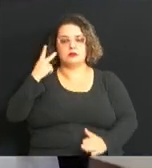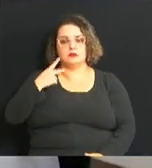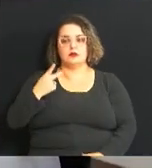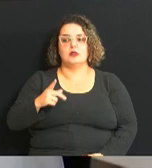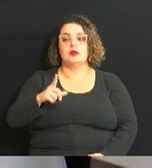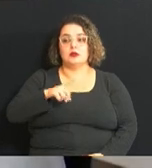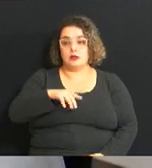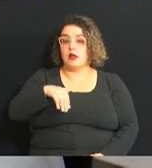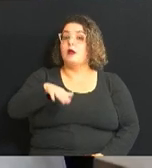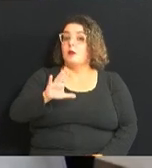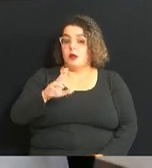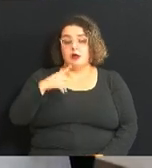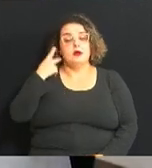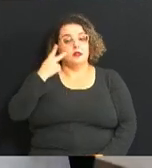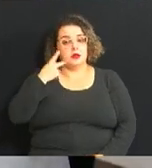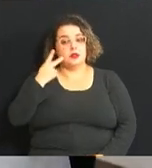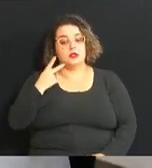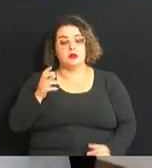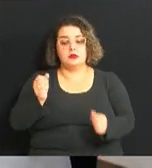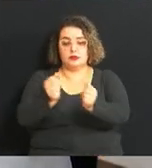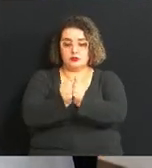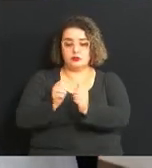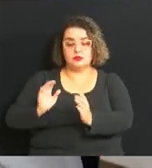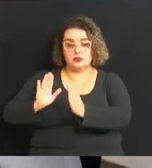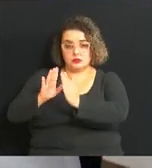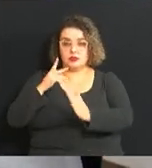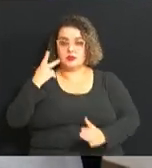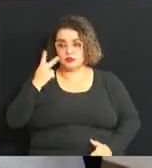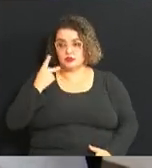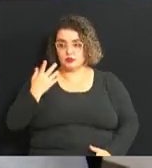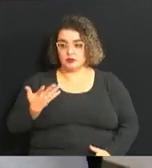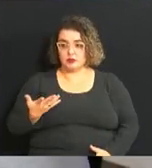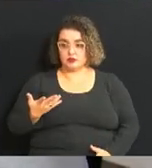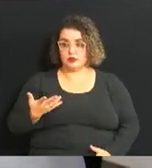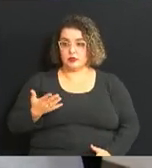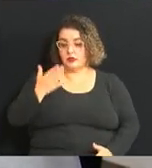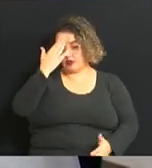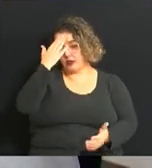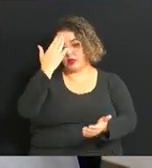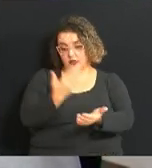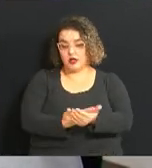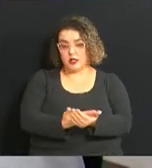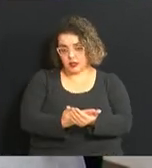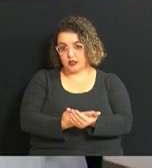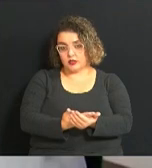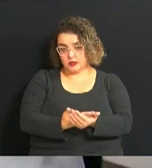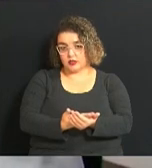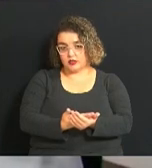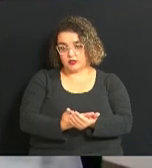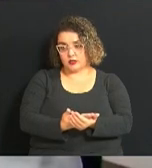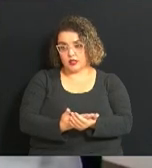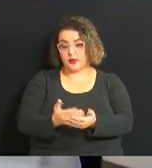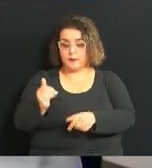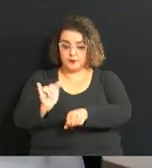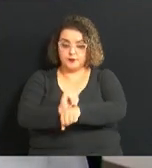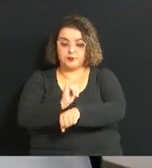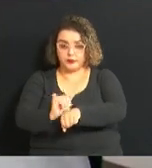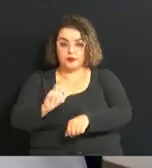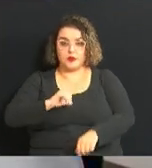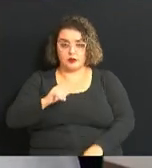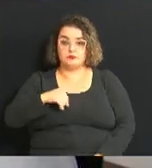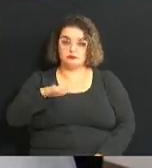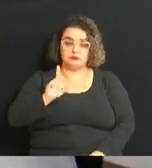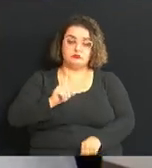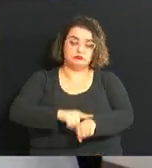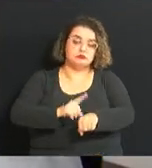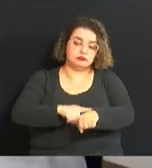vereadores compondo a frente parlamentar, eu creio que ela é um instrumento que a gente vai ter mais tempo. Eu falo que